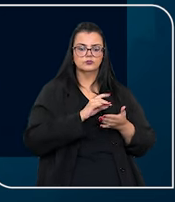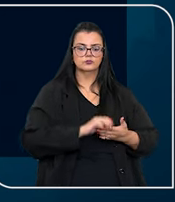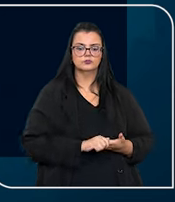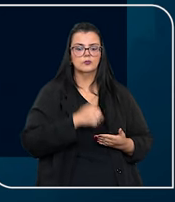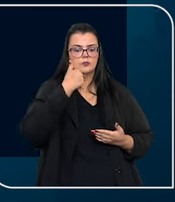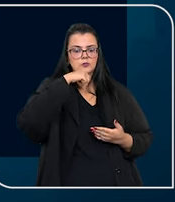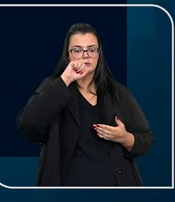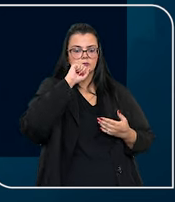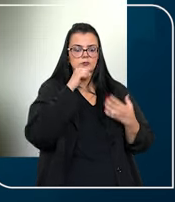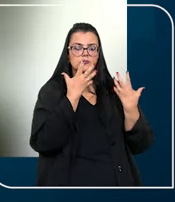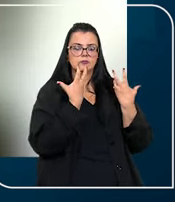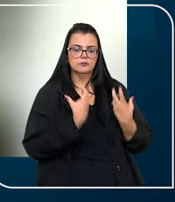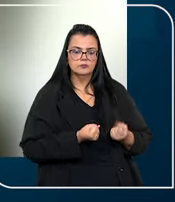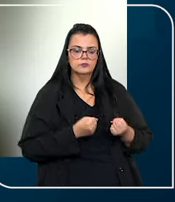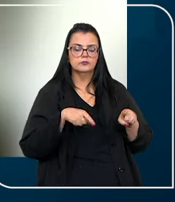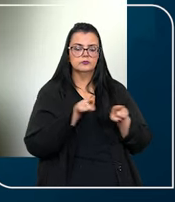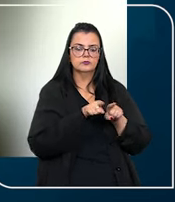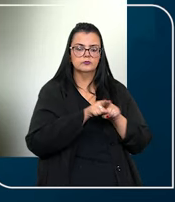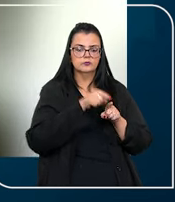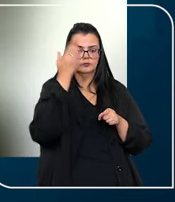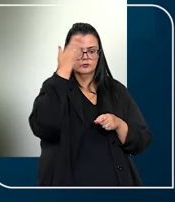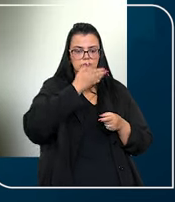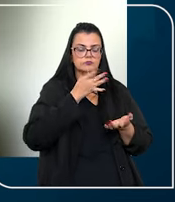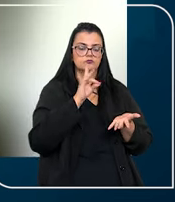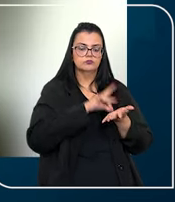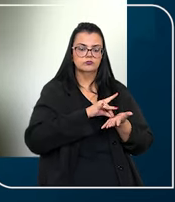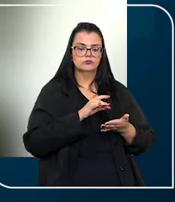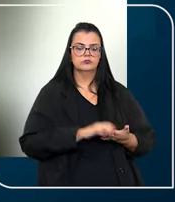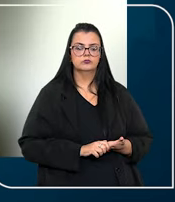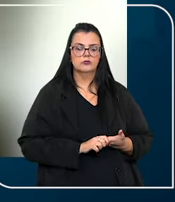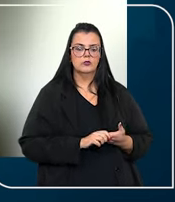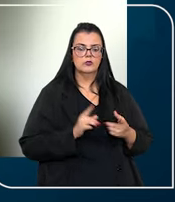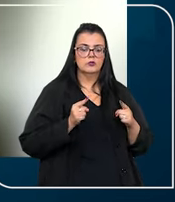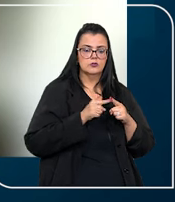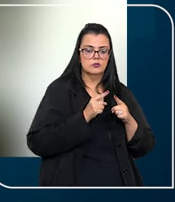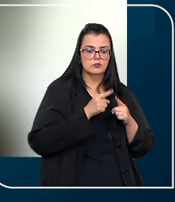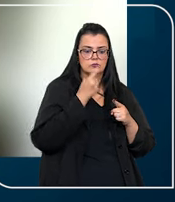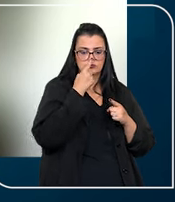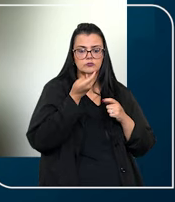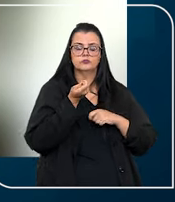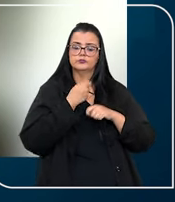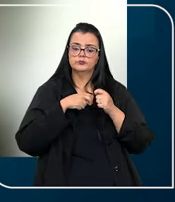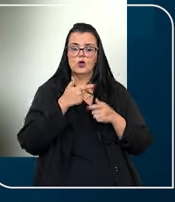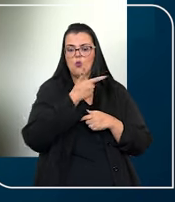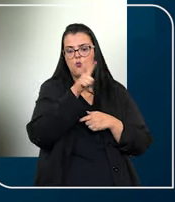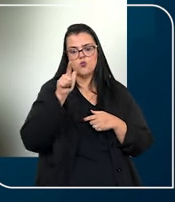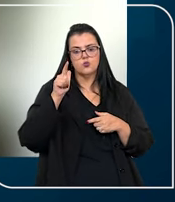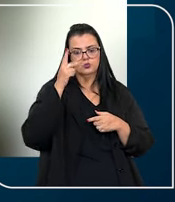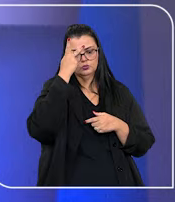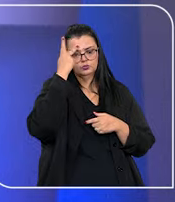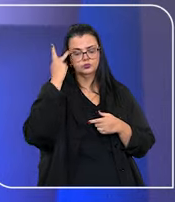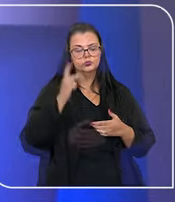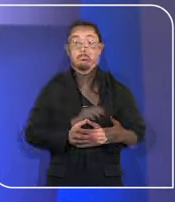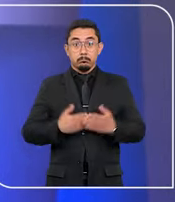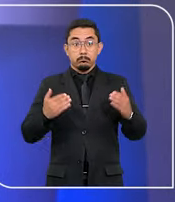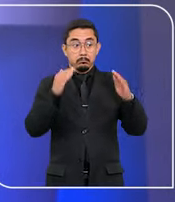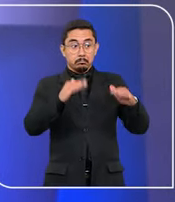citação da mãe biológica e a produção de provas sobre a relação de socioafetividade por todos os envolvidos.